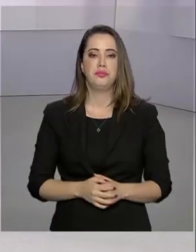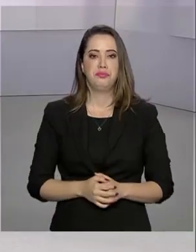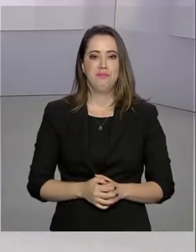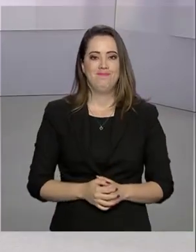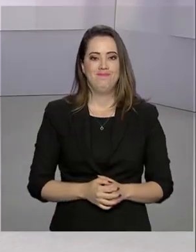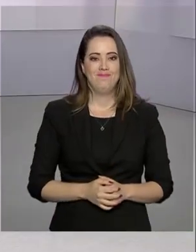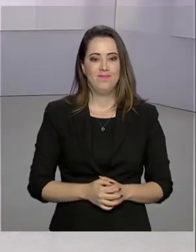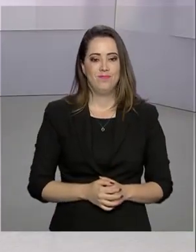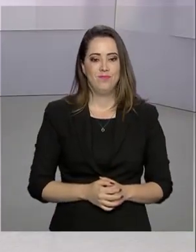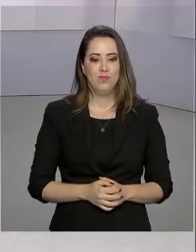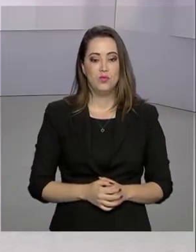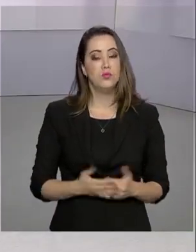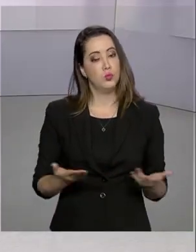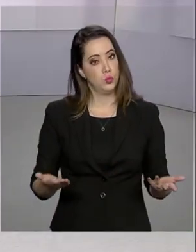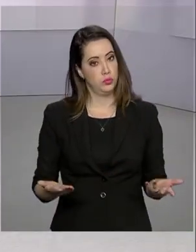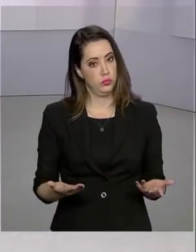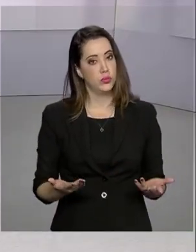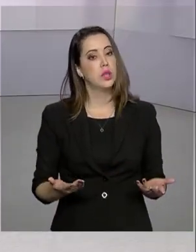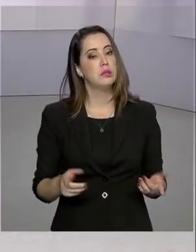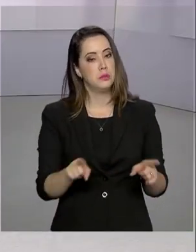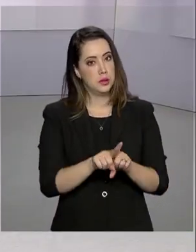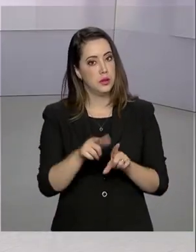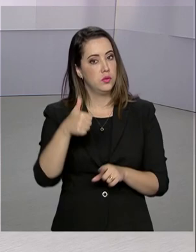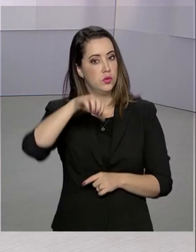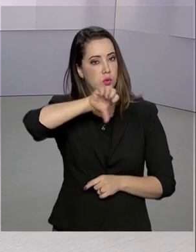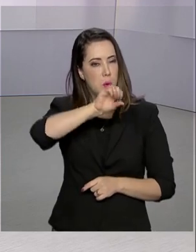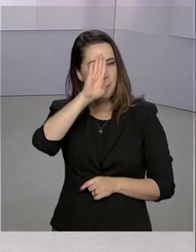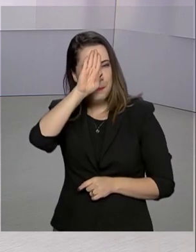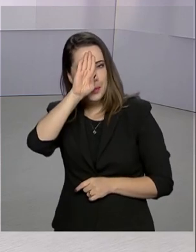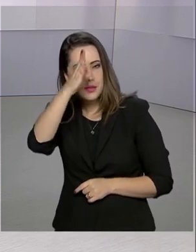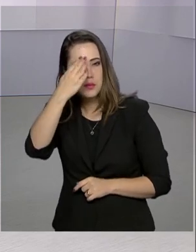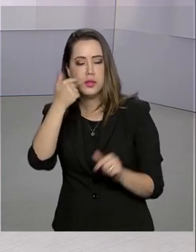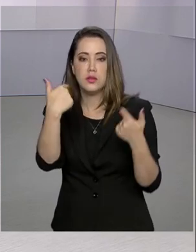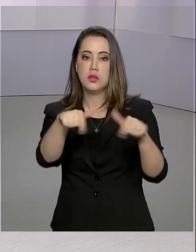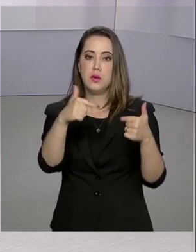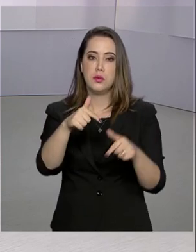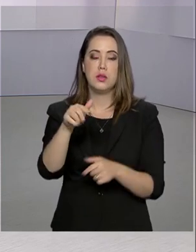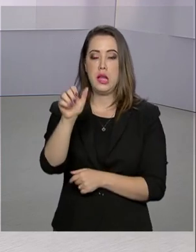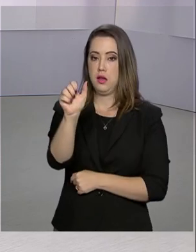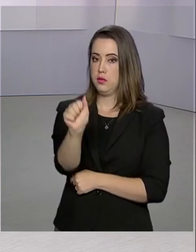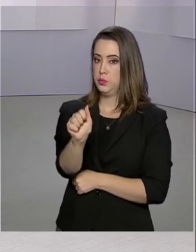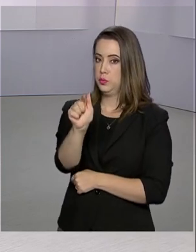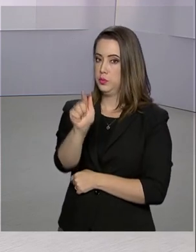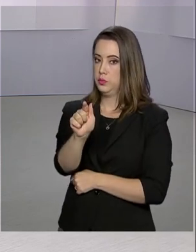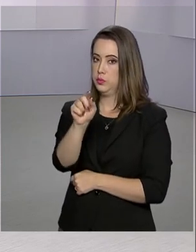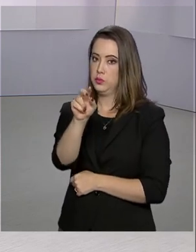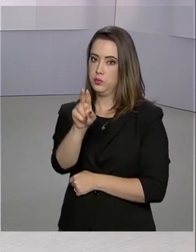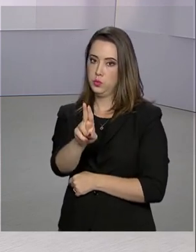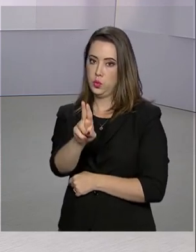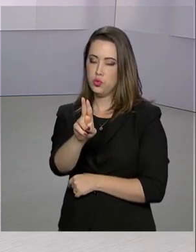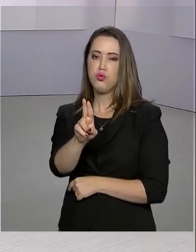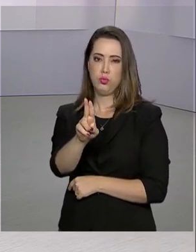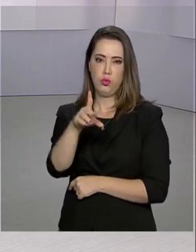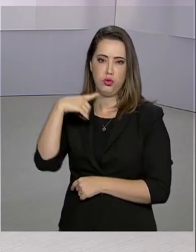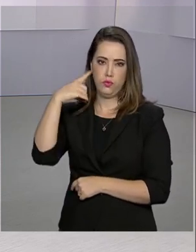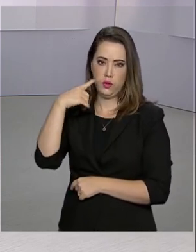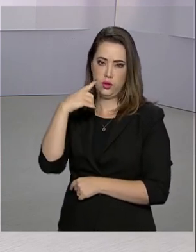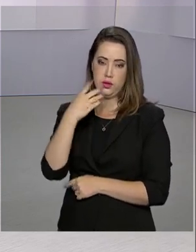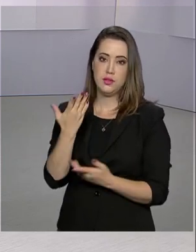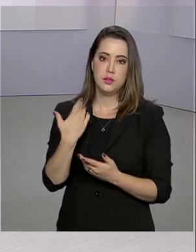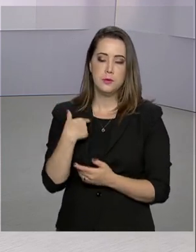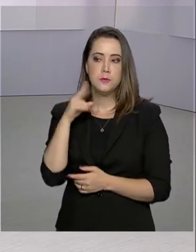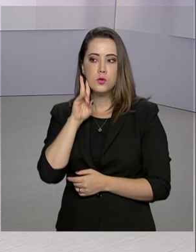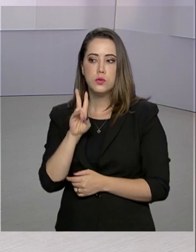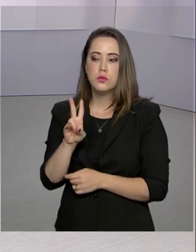E olha, em 2019, uma das principais missões da Advocacia Geral da União foi recuperar o dinheiro